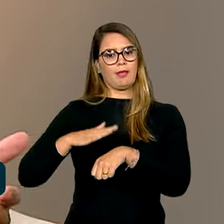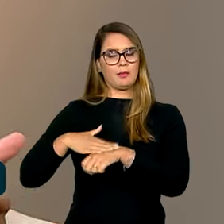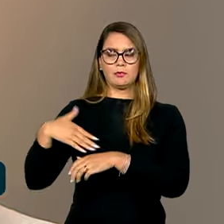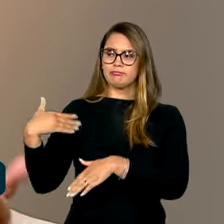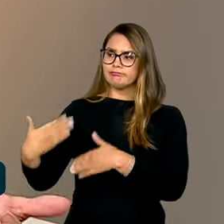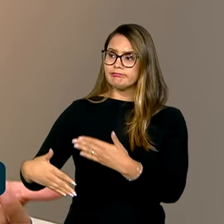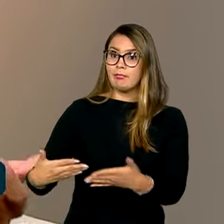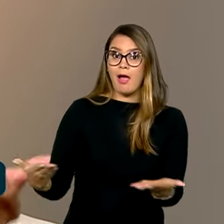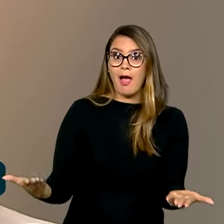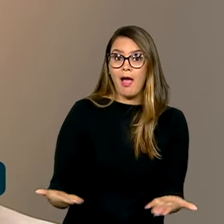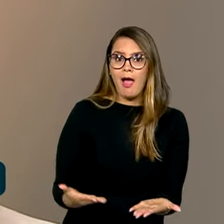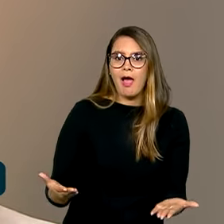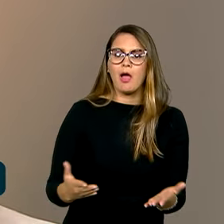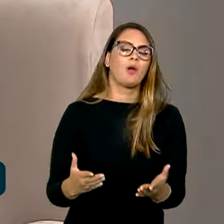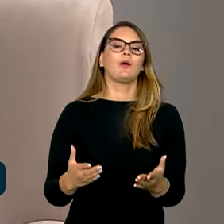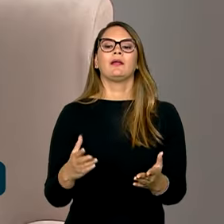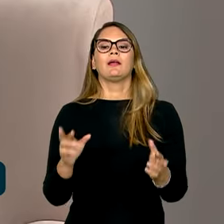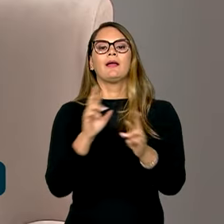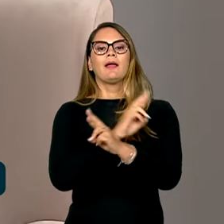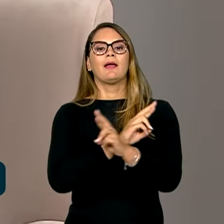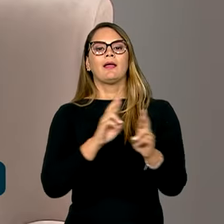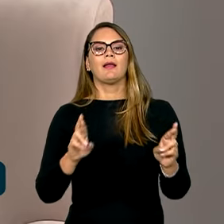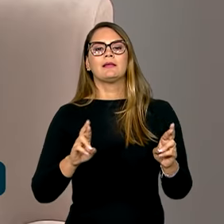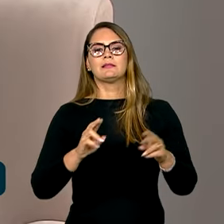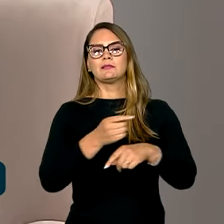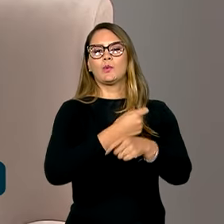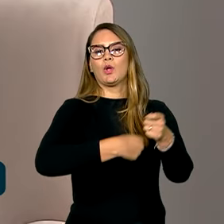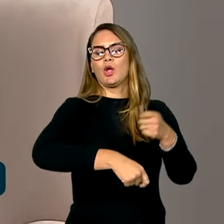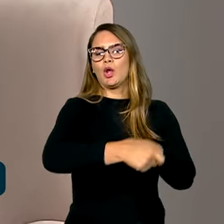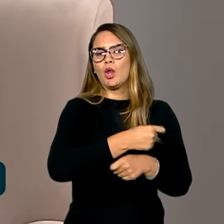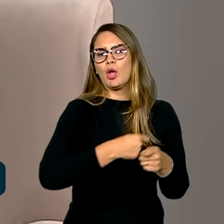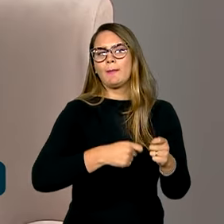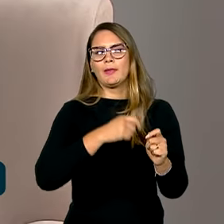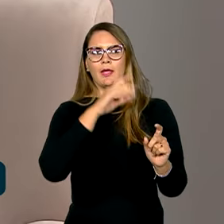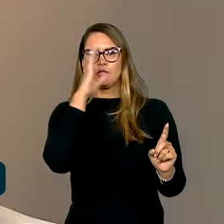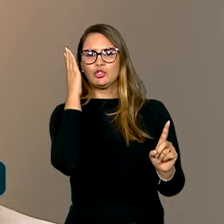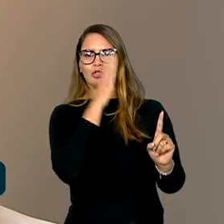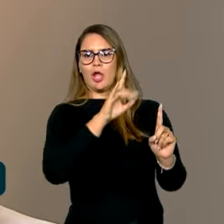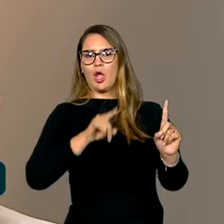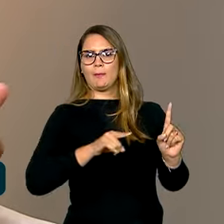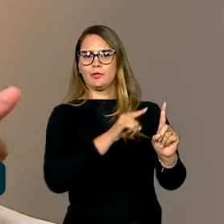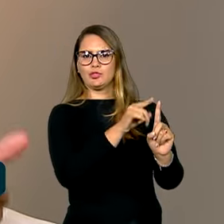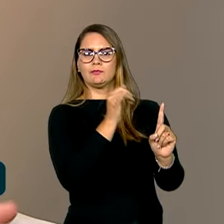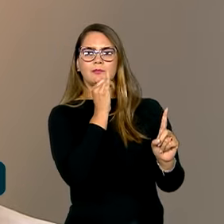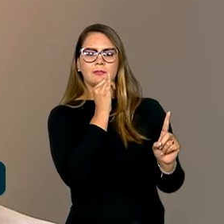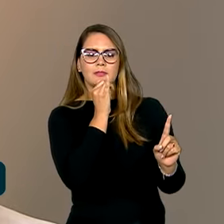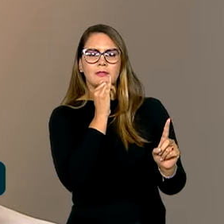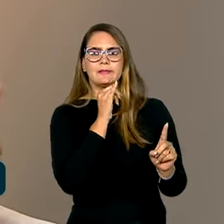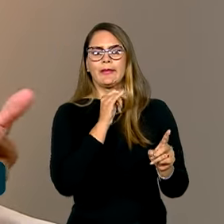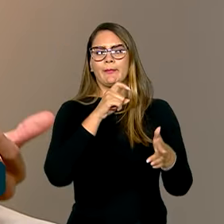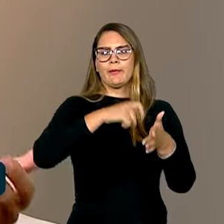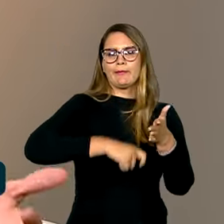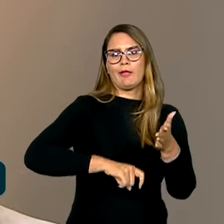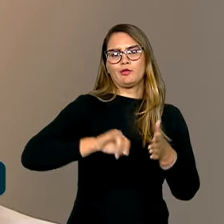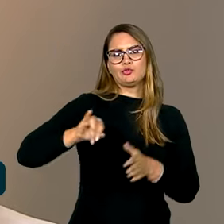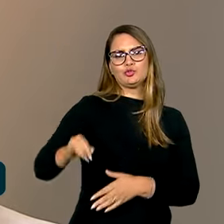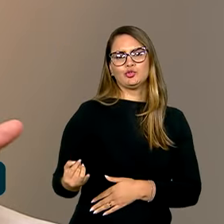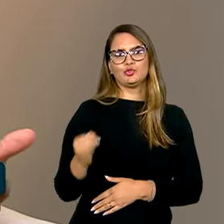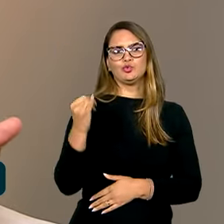estão muito menos ligados a questões econômicas objetivas, como taxa de juros,